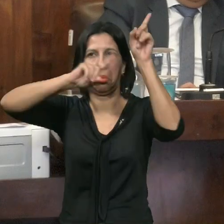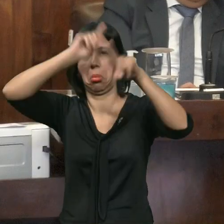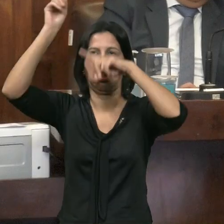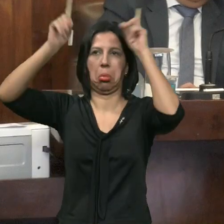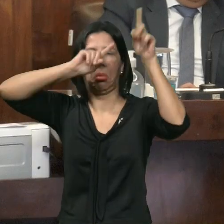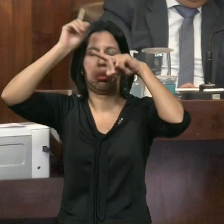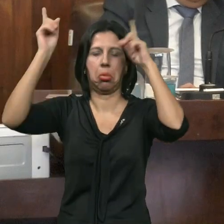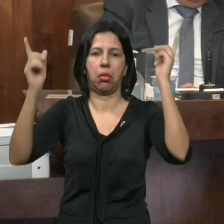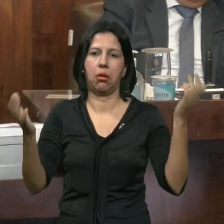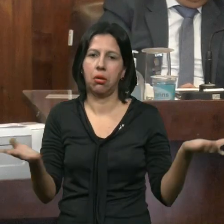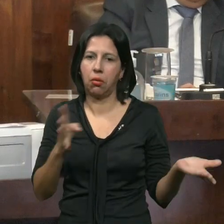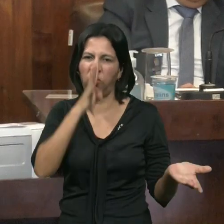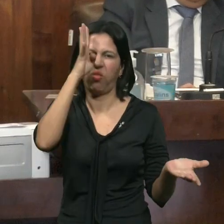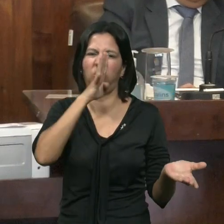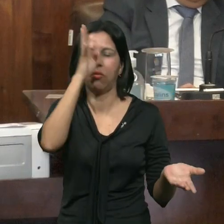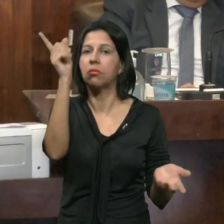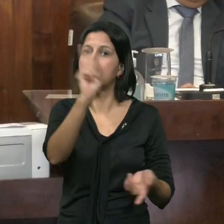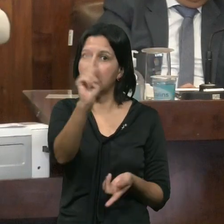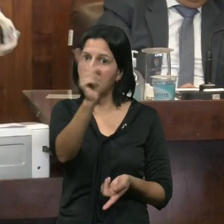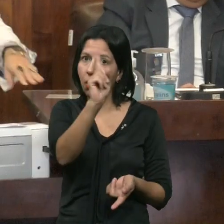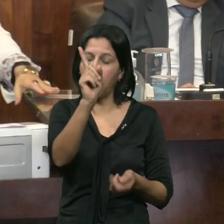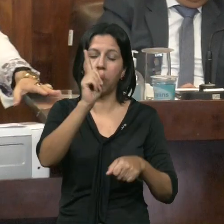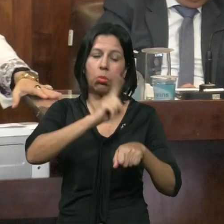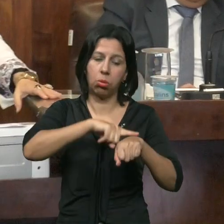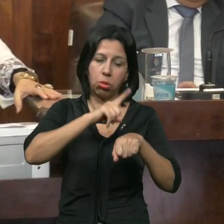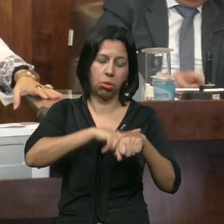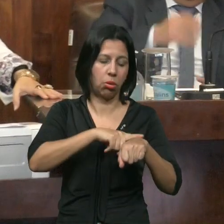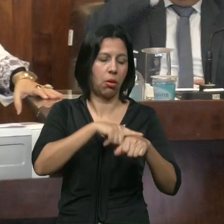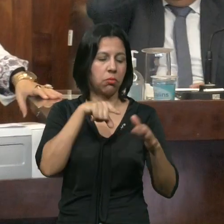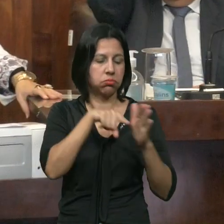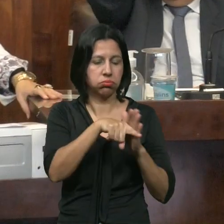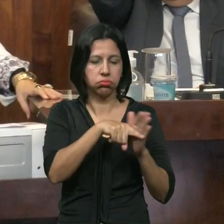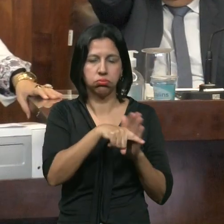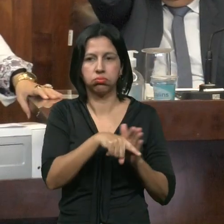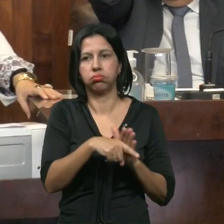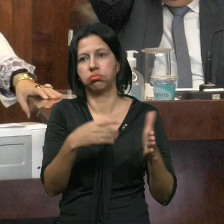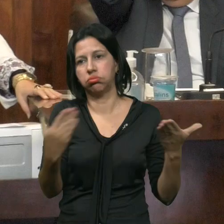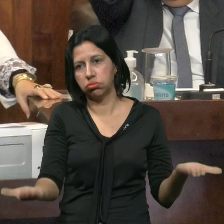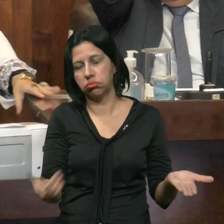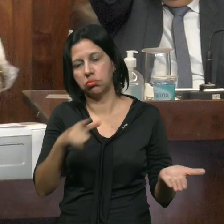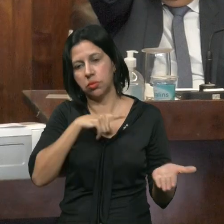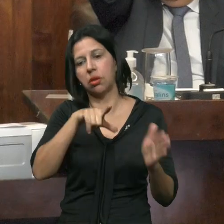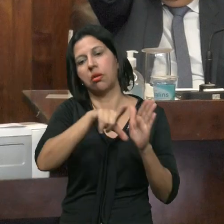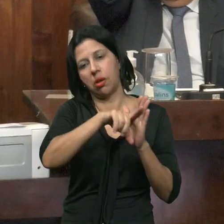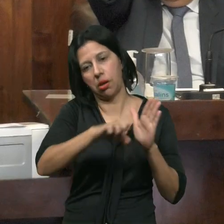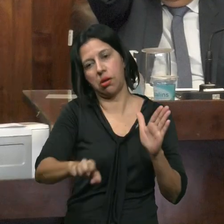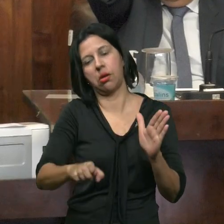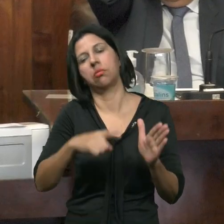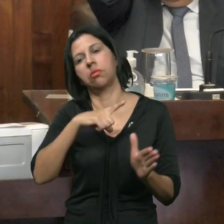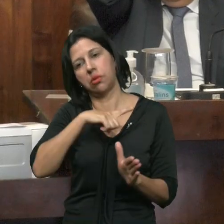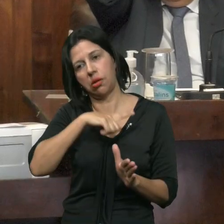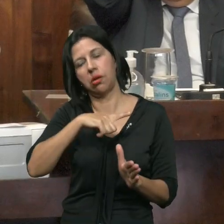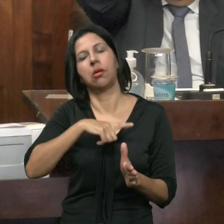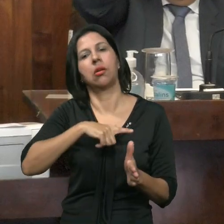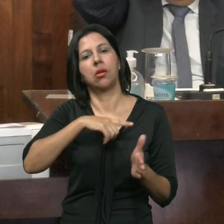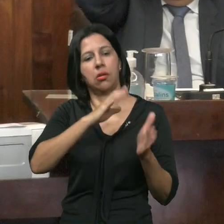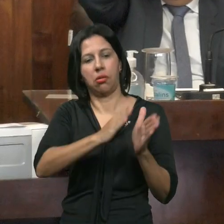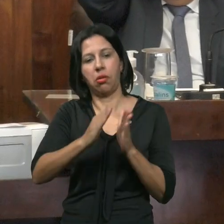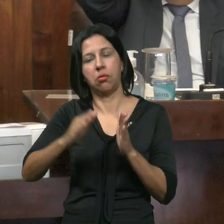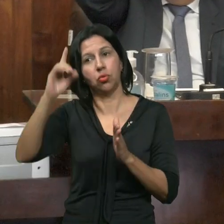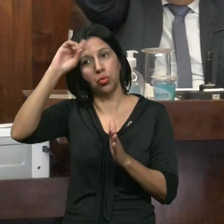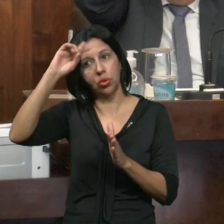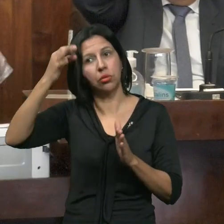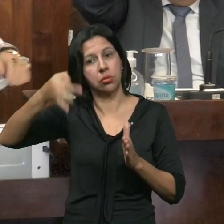Simplesmente Avalizar Isso Demanda Tempo Por Isso Que A Legislação Dá Os Prazos E Os Vereadores Têm Que O Prazos